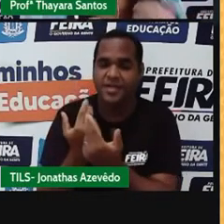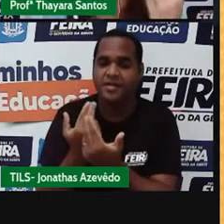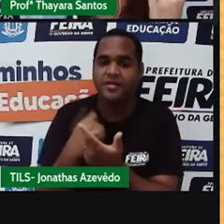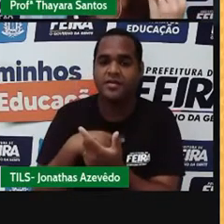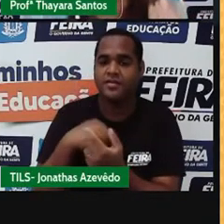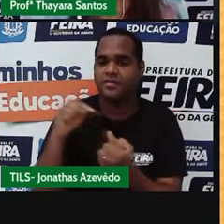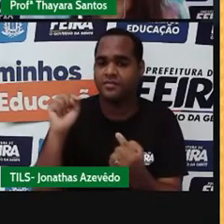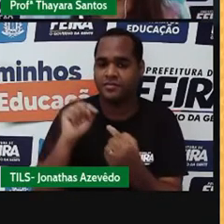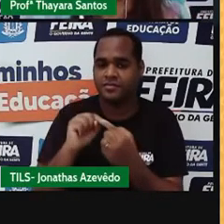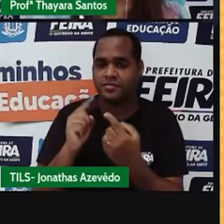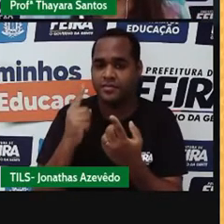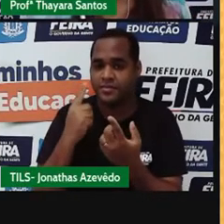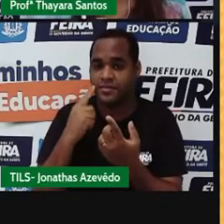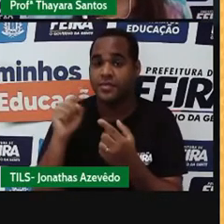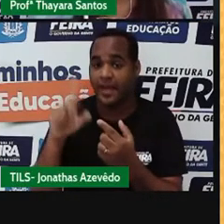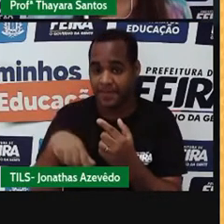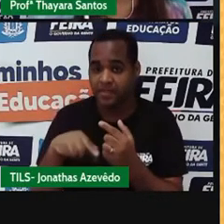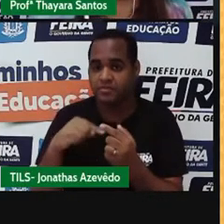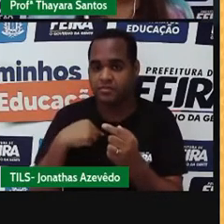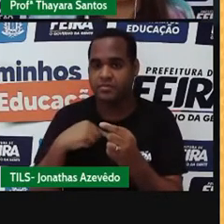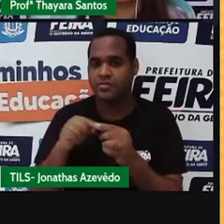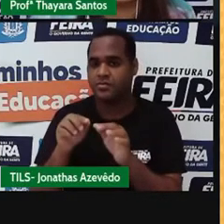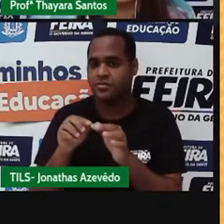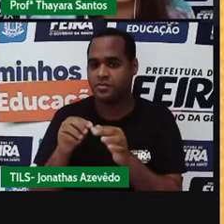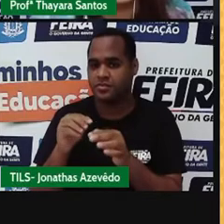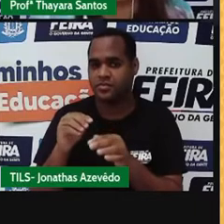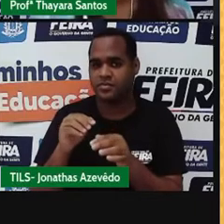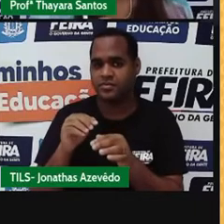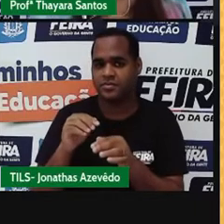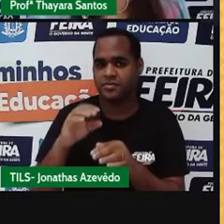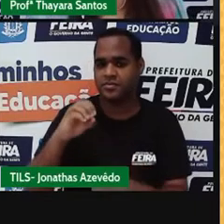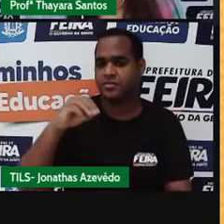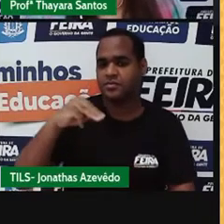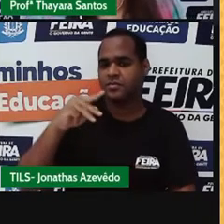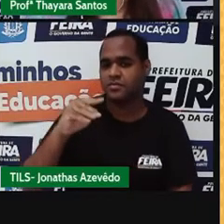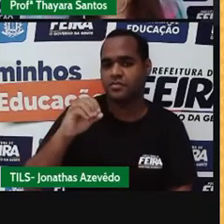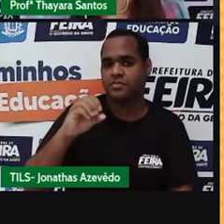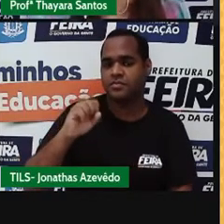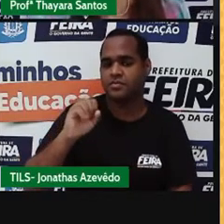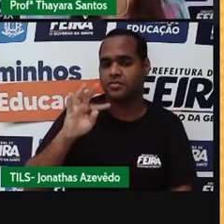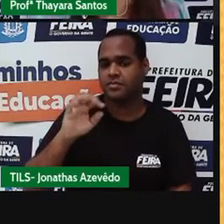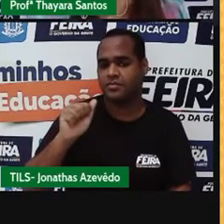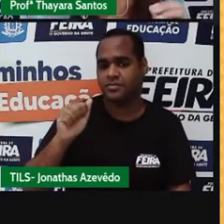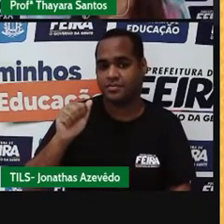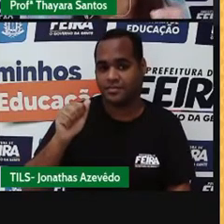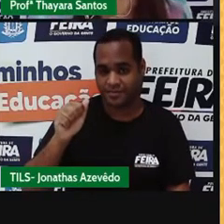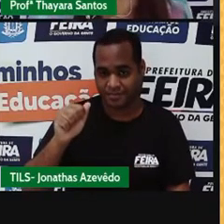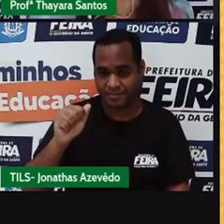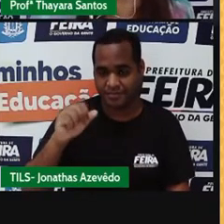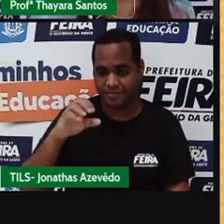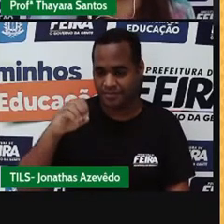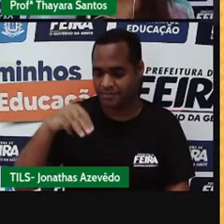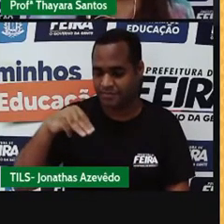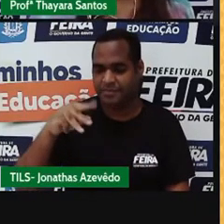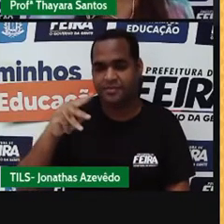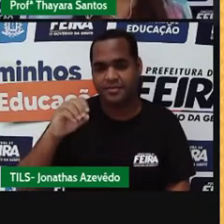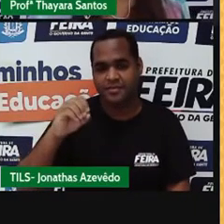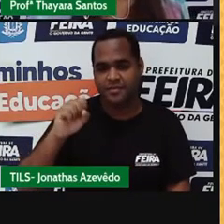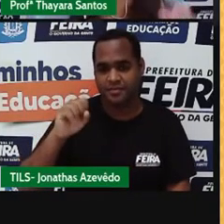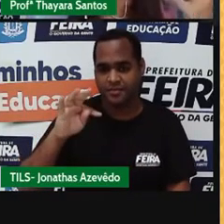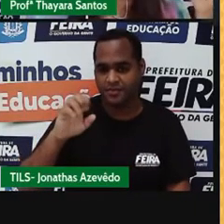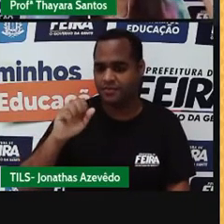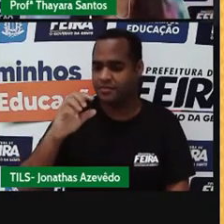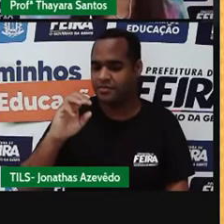substância, substância composta. Está escrito simples aí, mas não é simples. Substância composta, né? Que é o